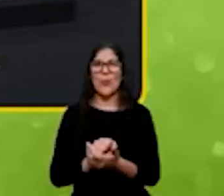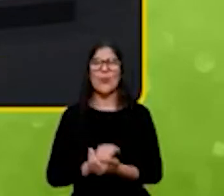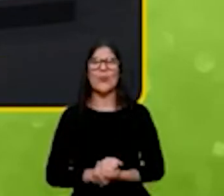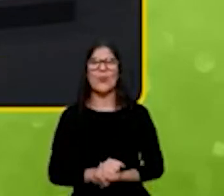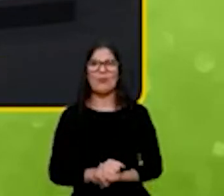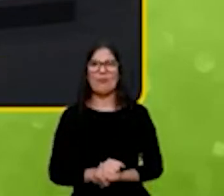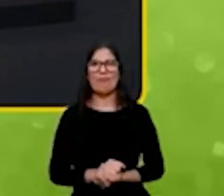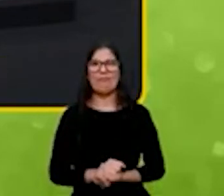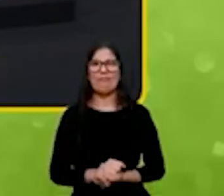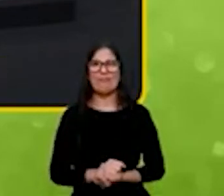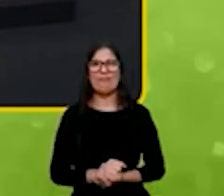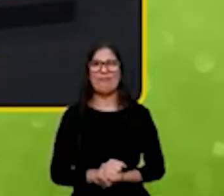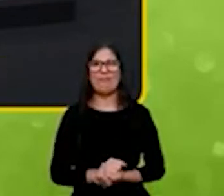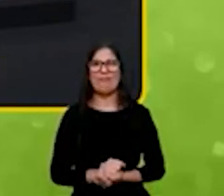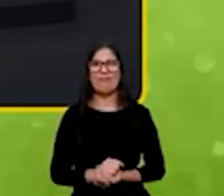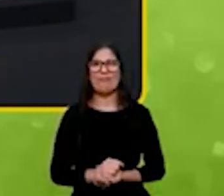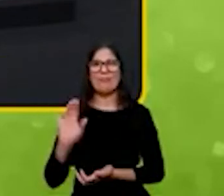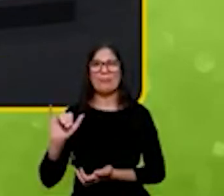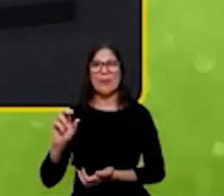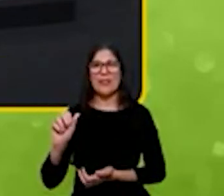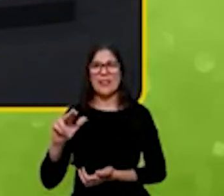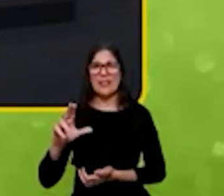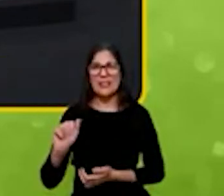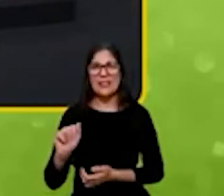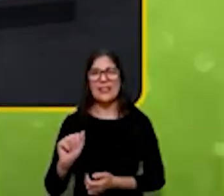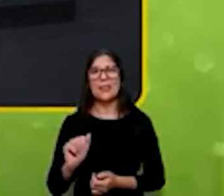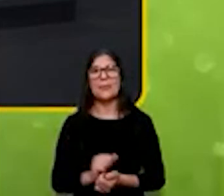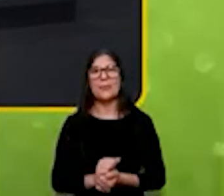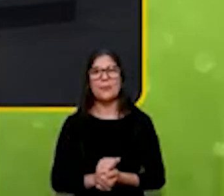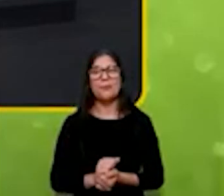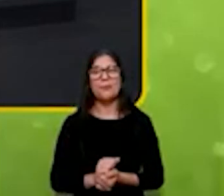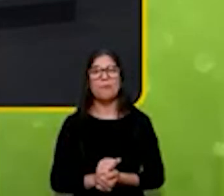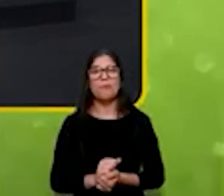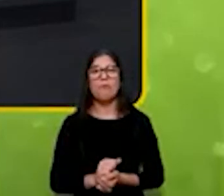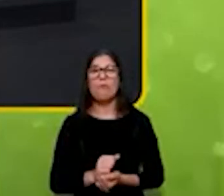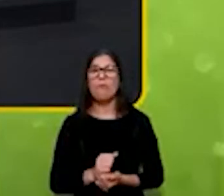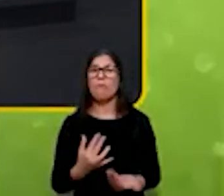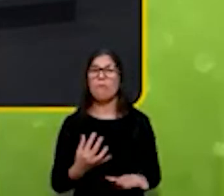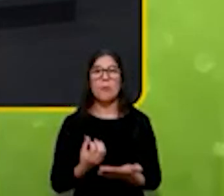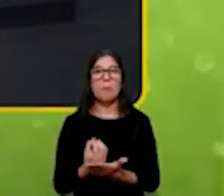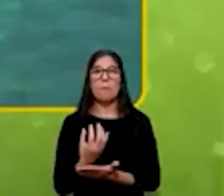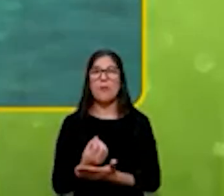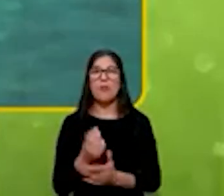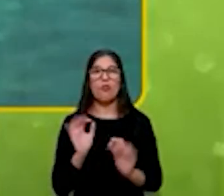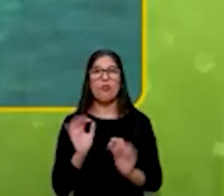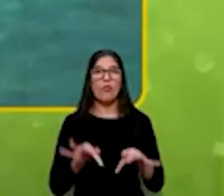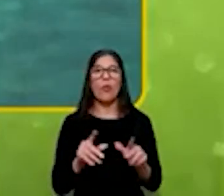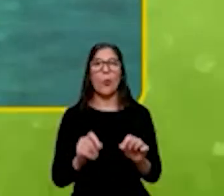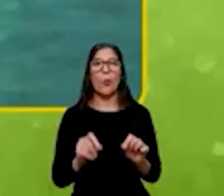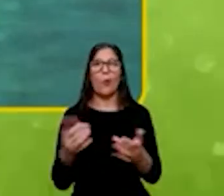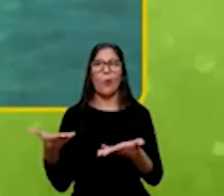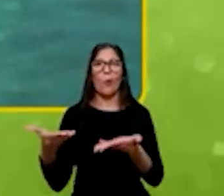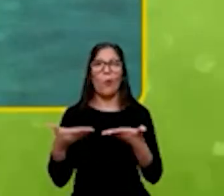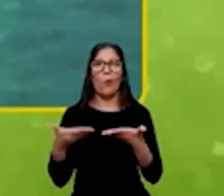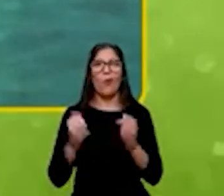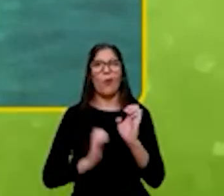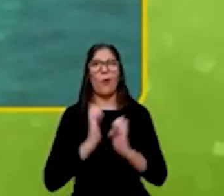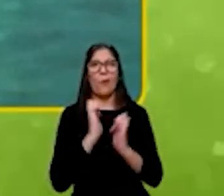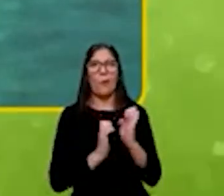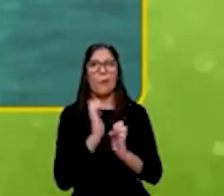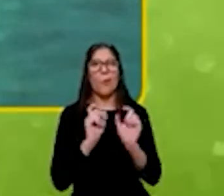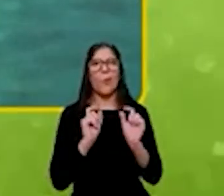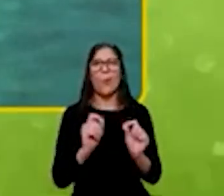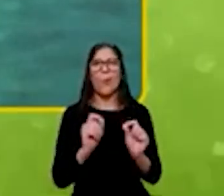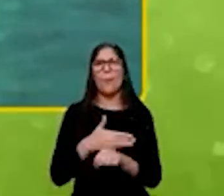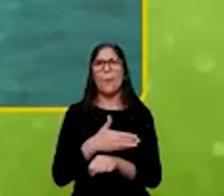para você e aí eu volto e fecho acho que a mensagem final só é convidar de grandes empresas a participar